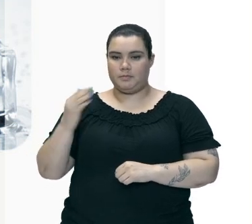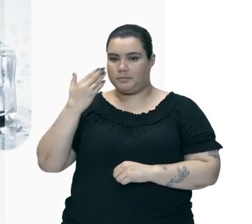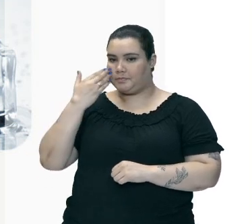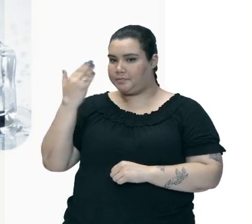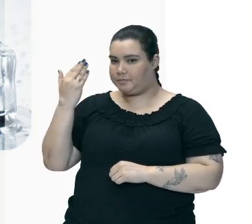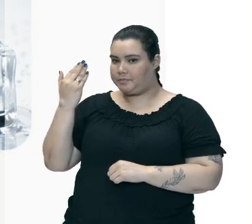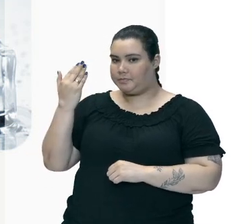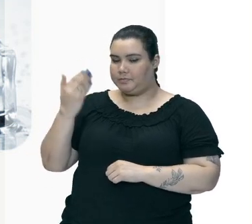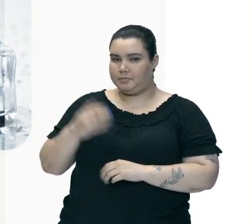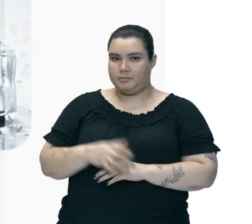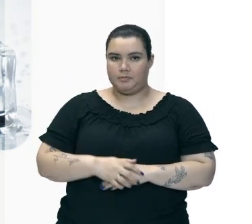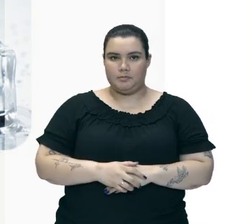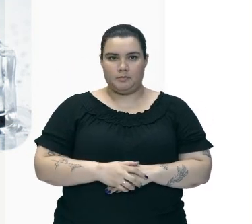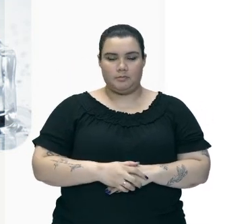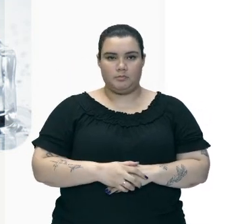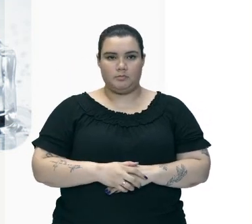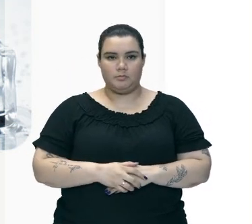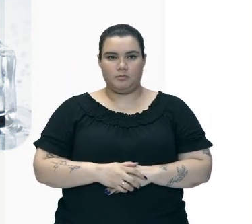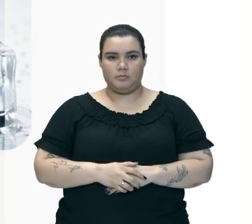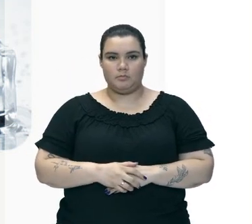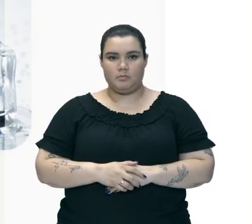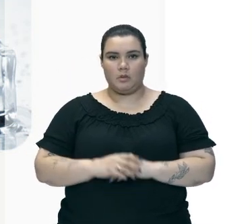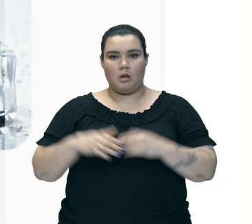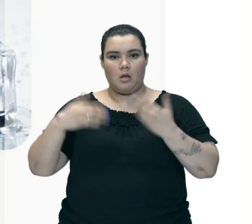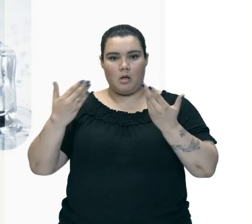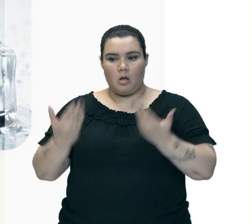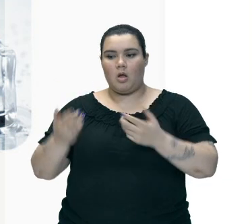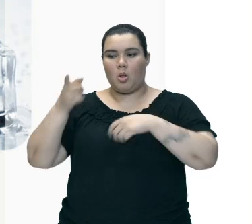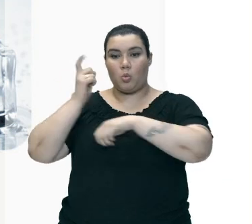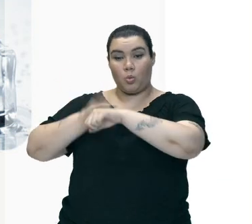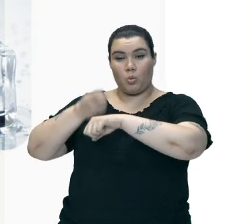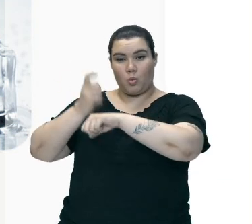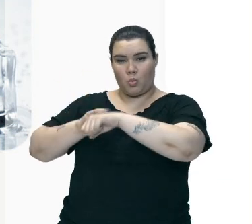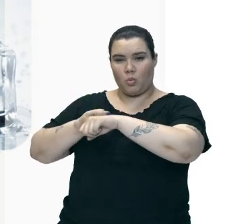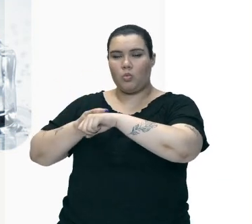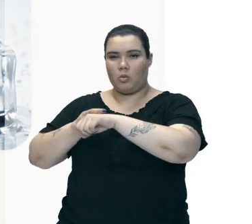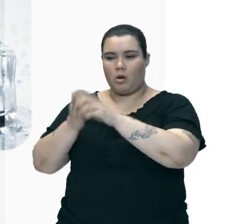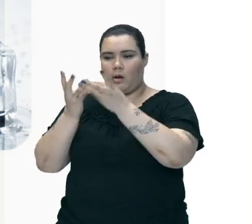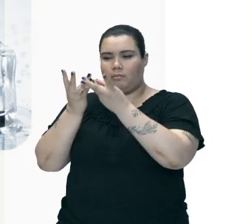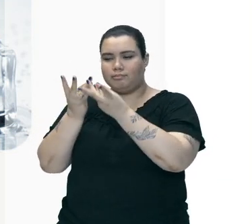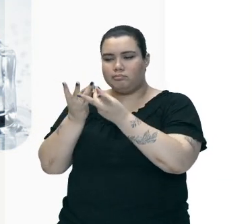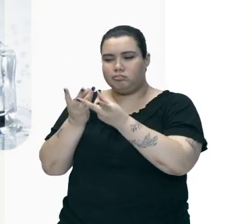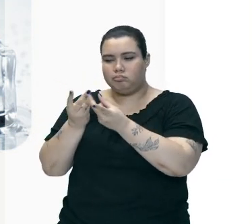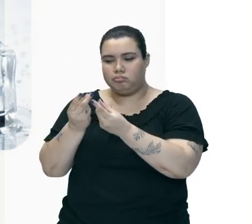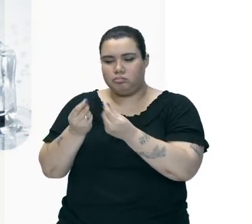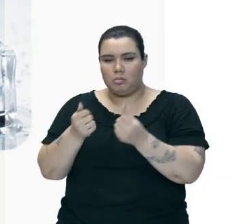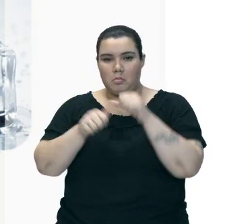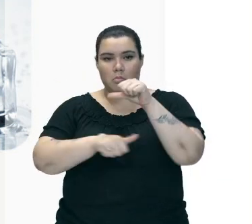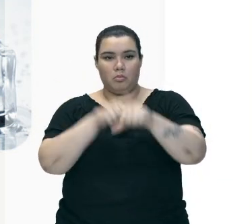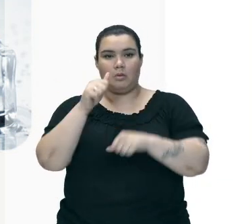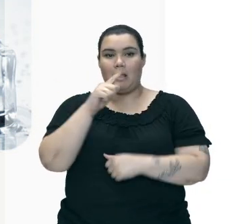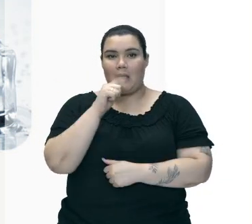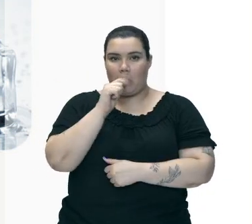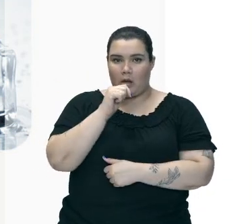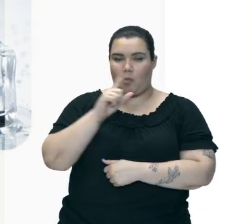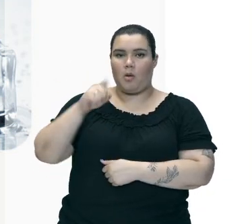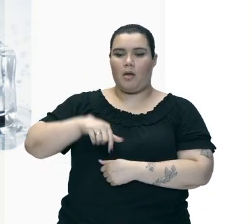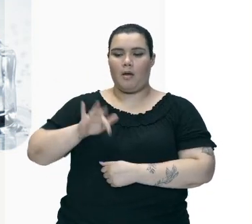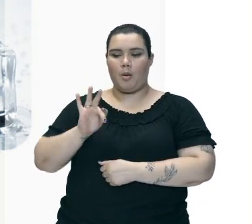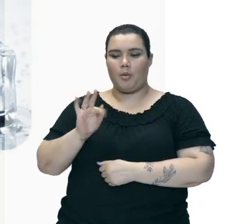Então quando Um sólido Derrete E vira líquido Ele está passando Por um processo Chamado de Fusão